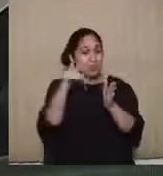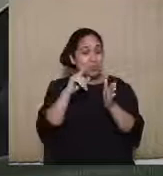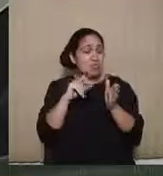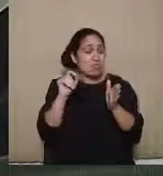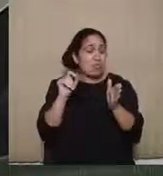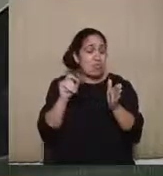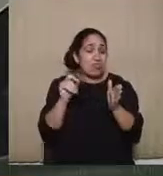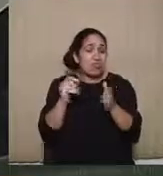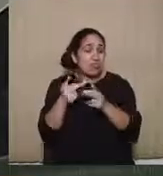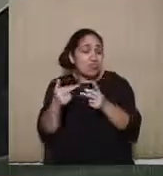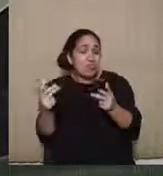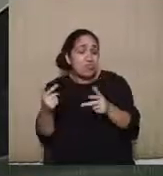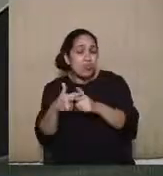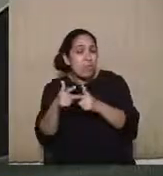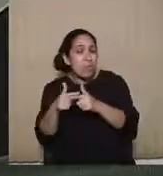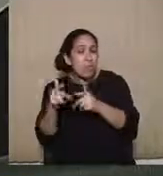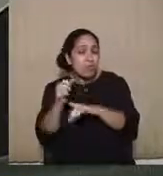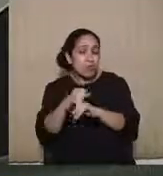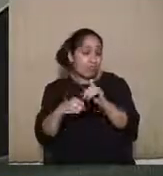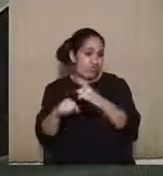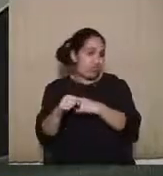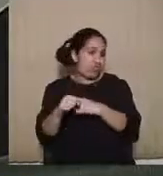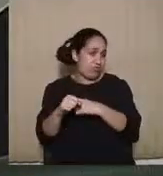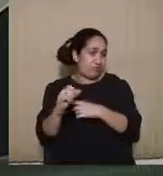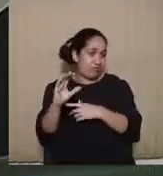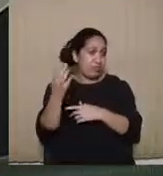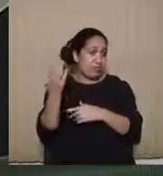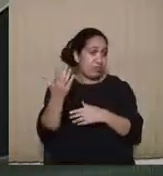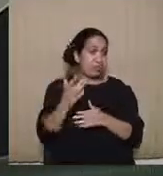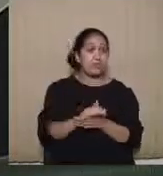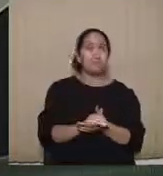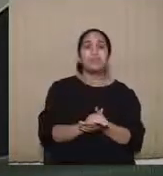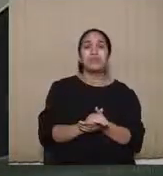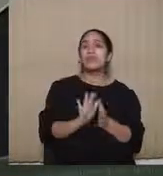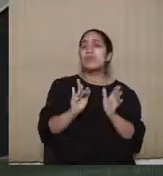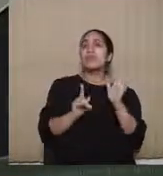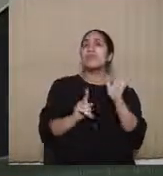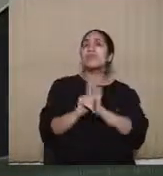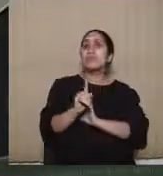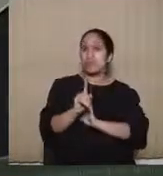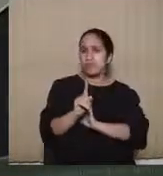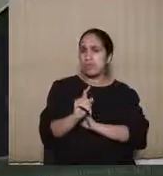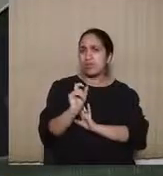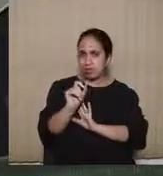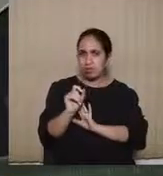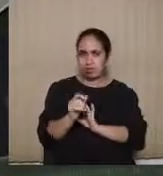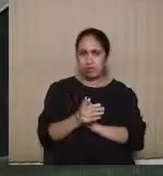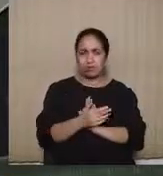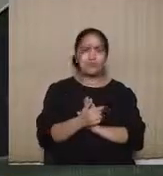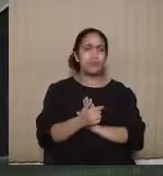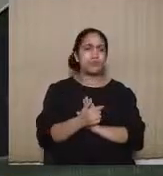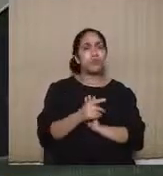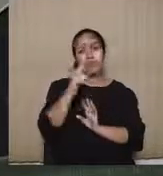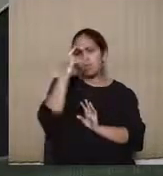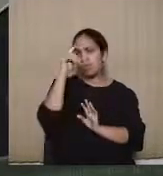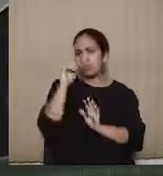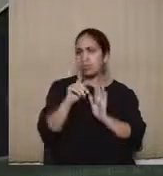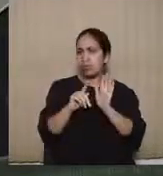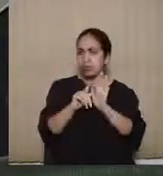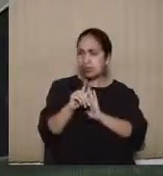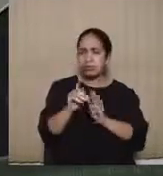situação social que se apresenta. Então, a minha pergunta é justamente essa, minha indagação é essa.